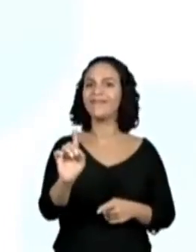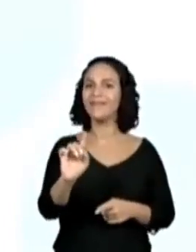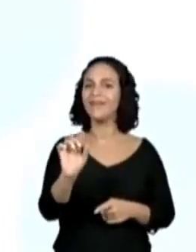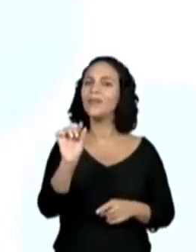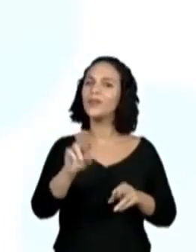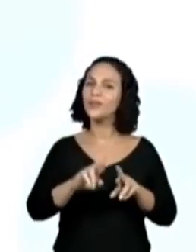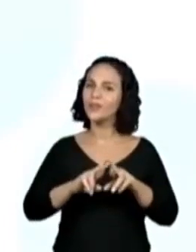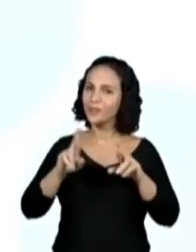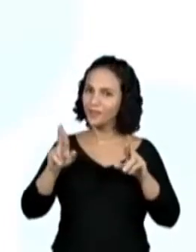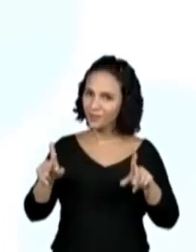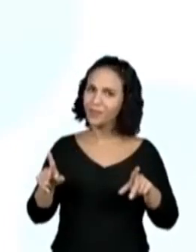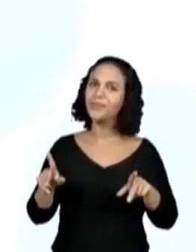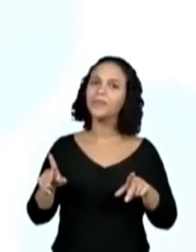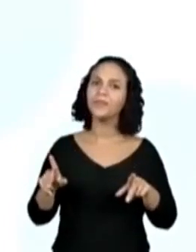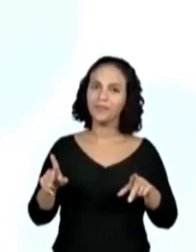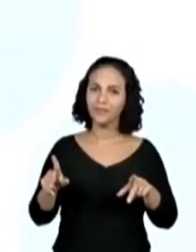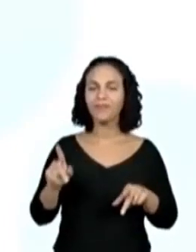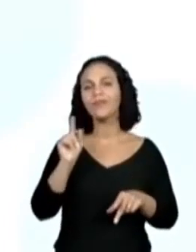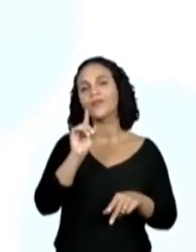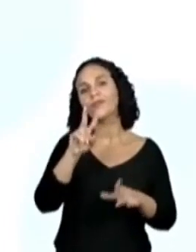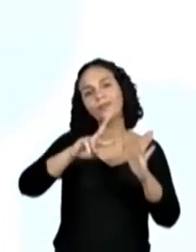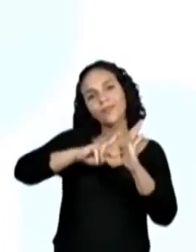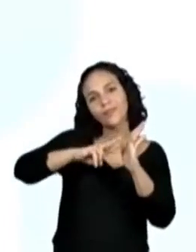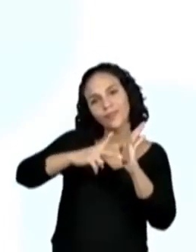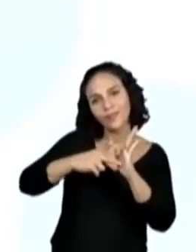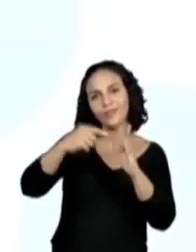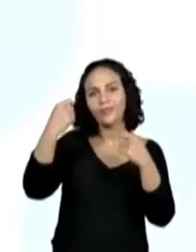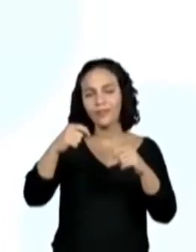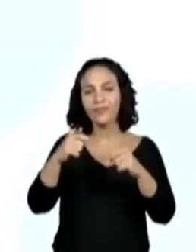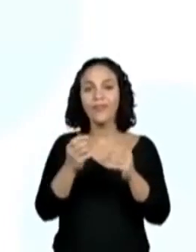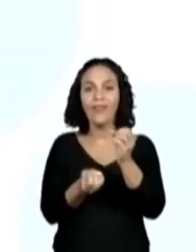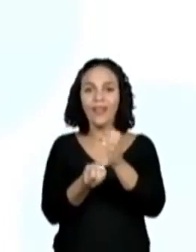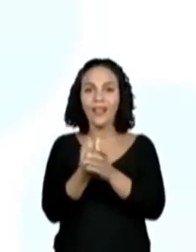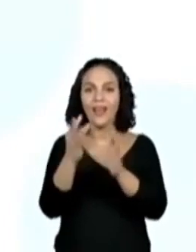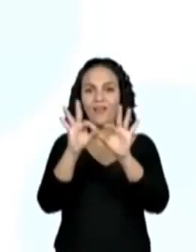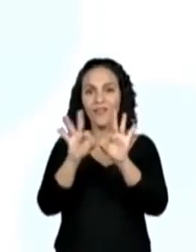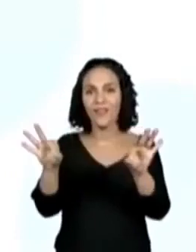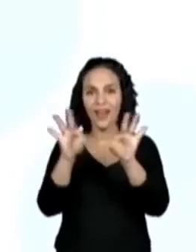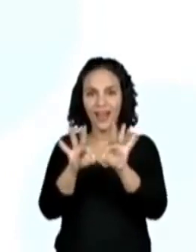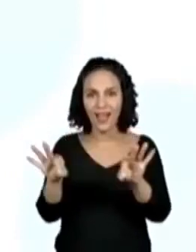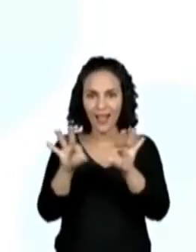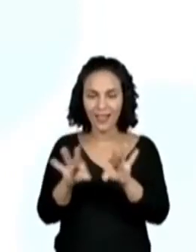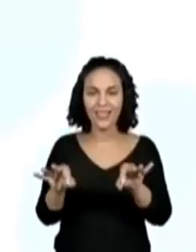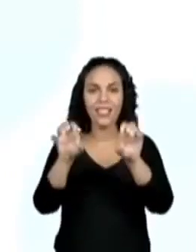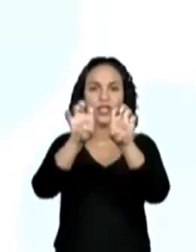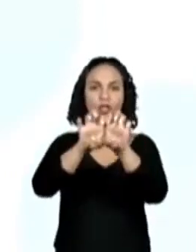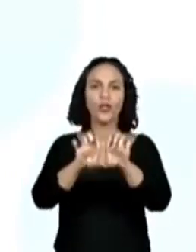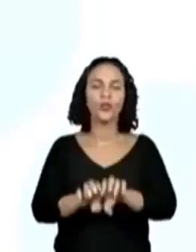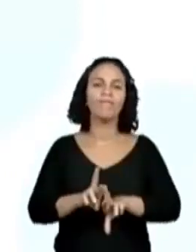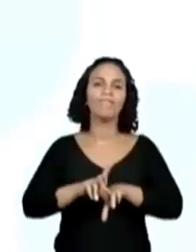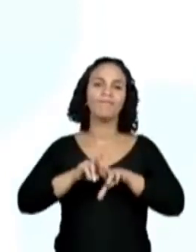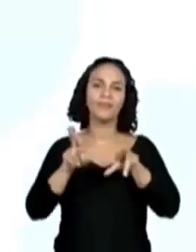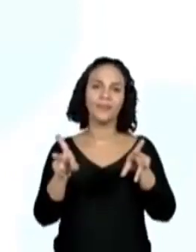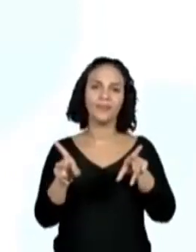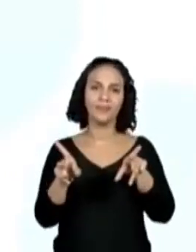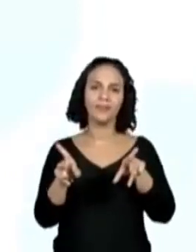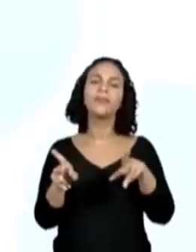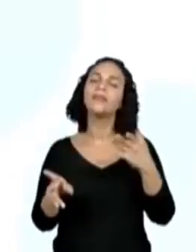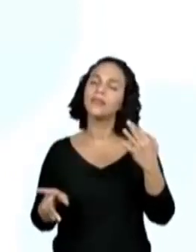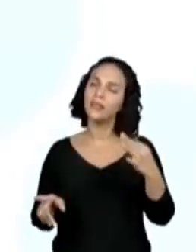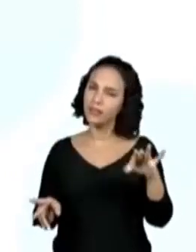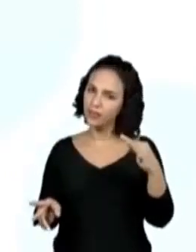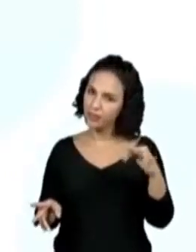A galera falou sintetizar o significado, criar frases. A estrutura é diferente. É isso